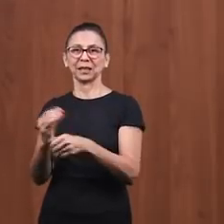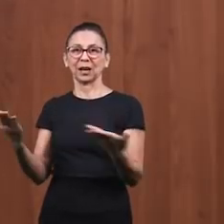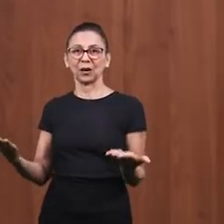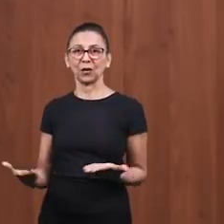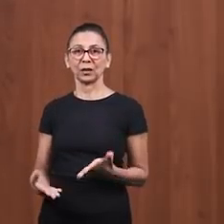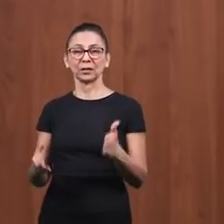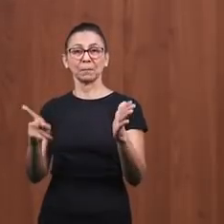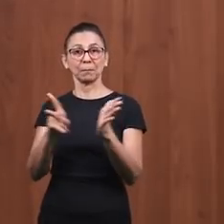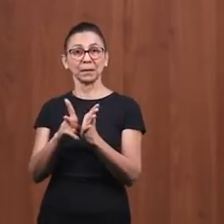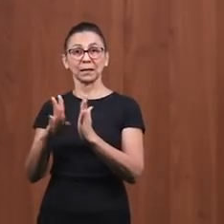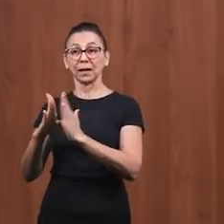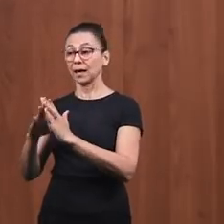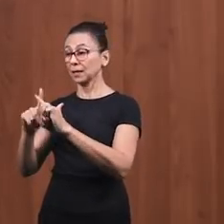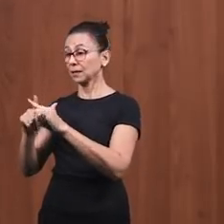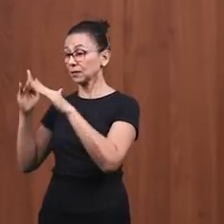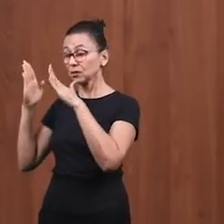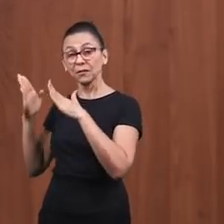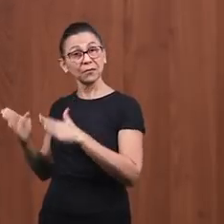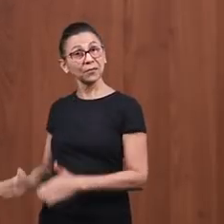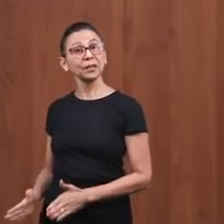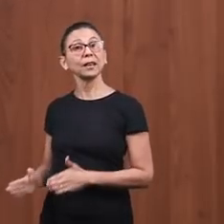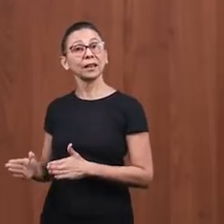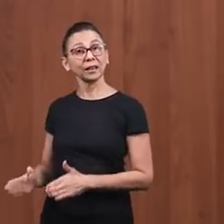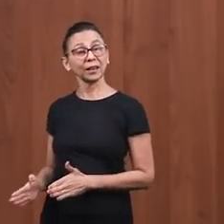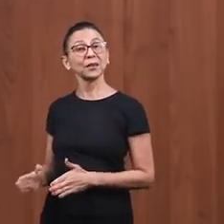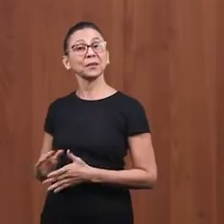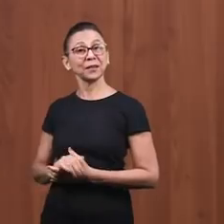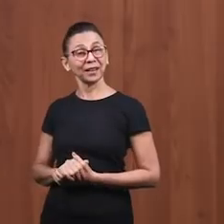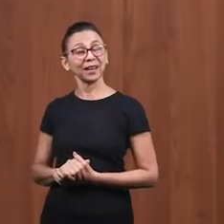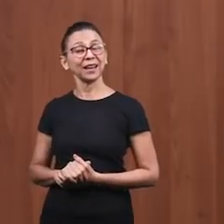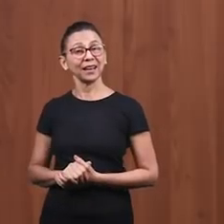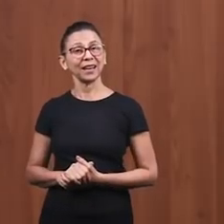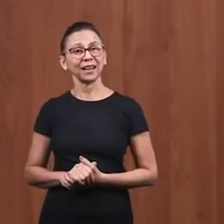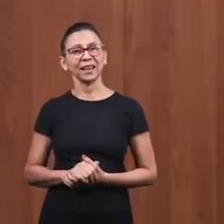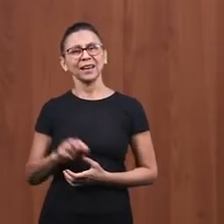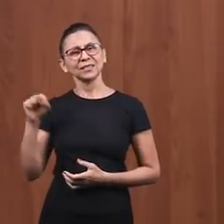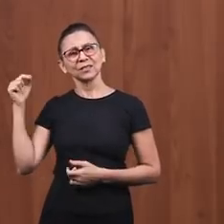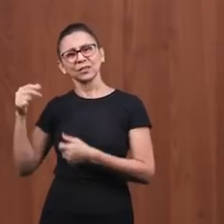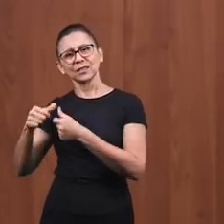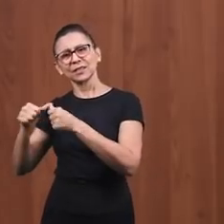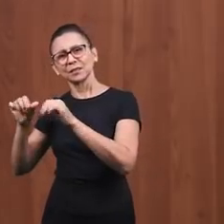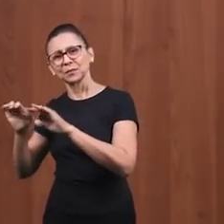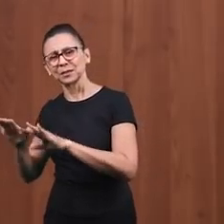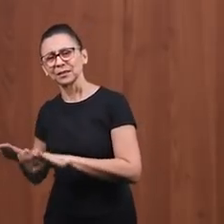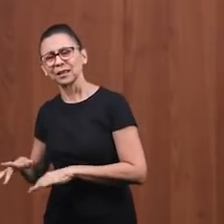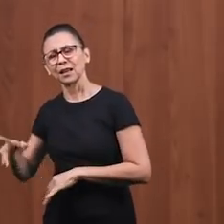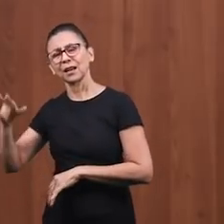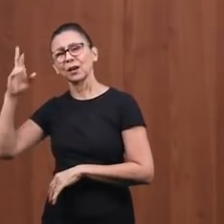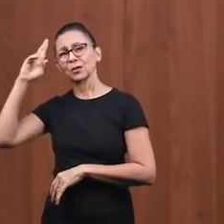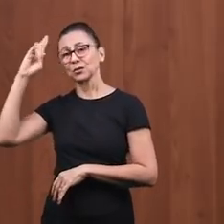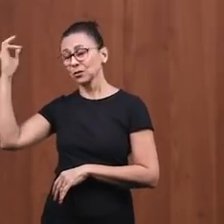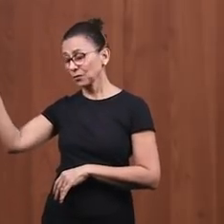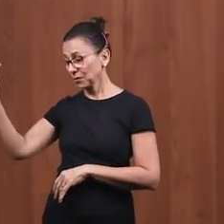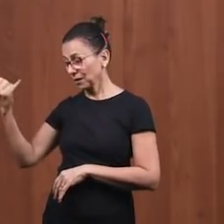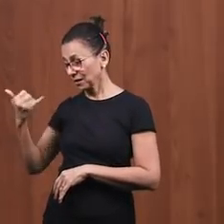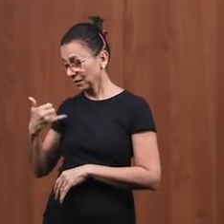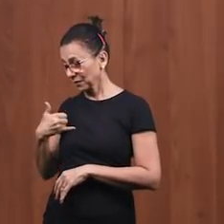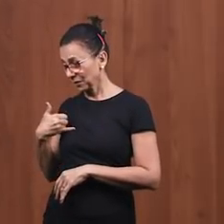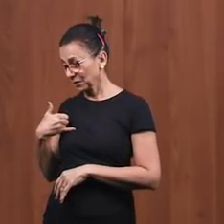onde somos cuidados. Onde tem um hospedeiro. O Senhor nos levou para lá. O Senhor falou conosco.